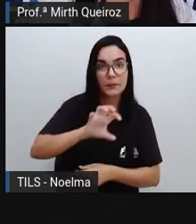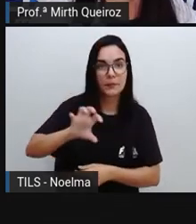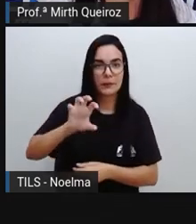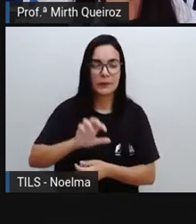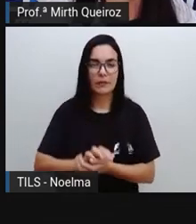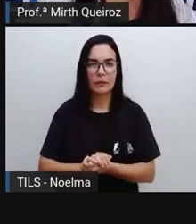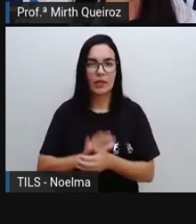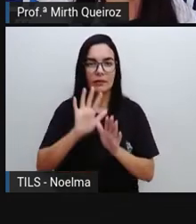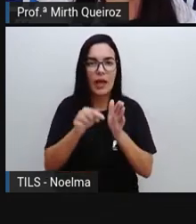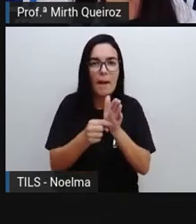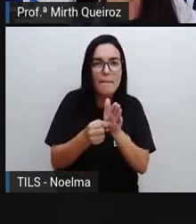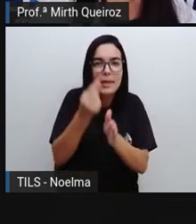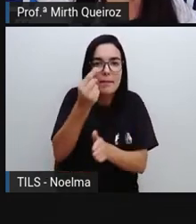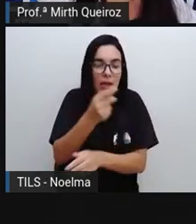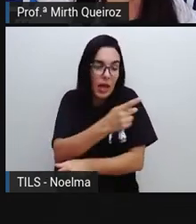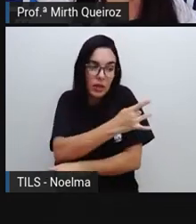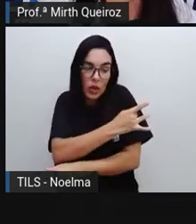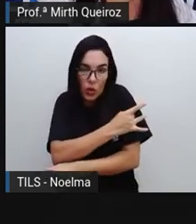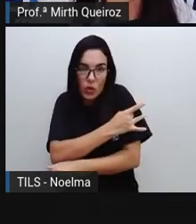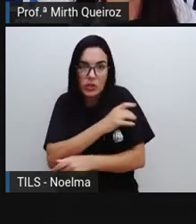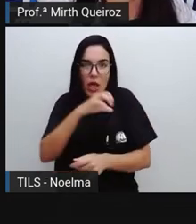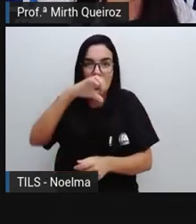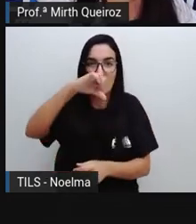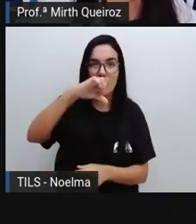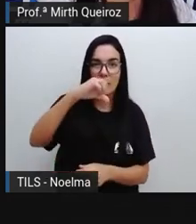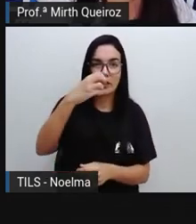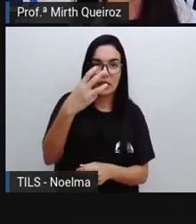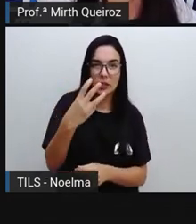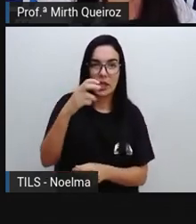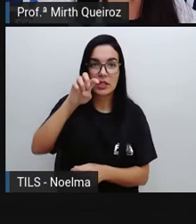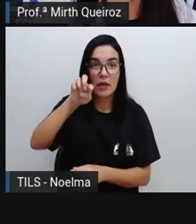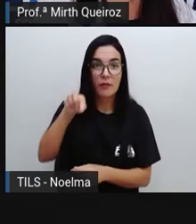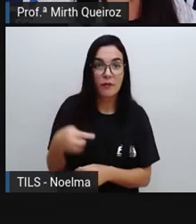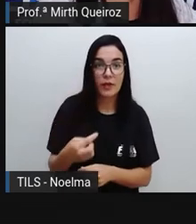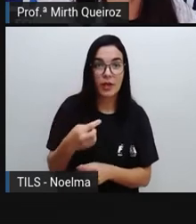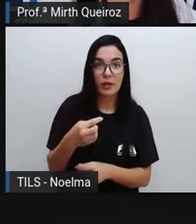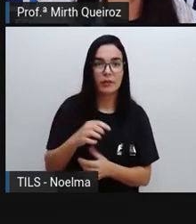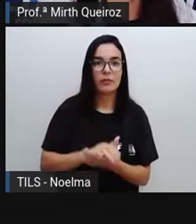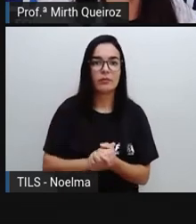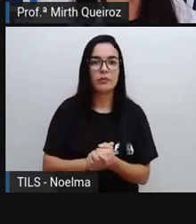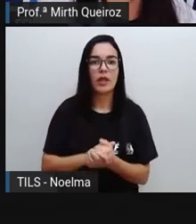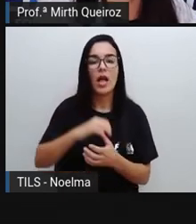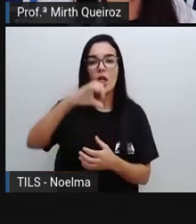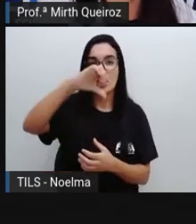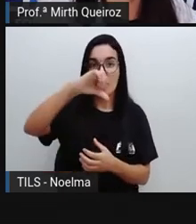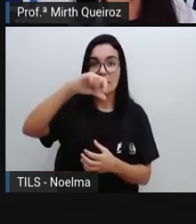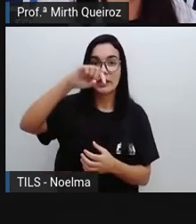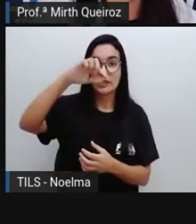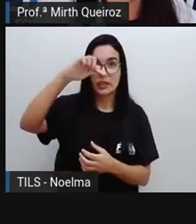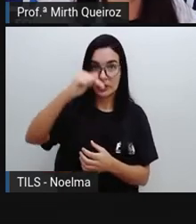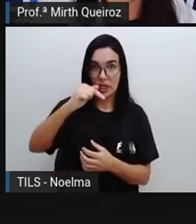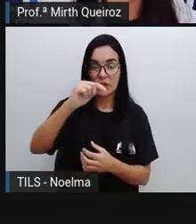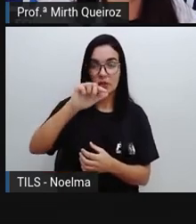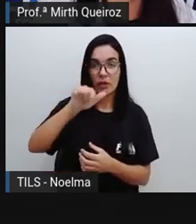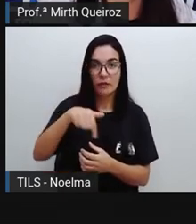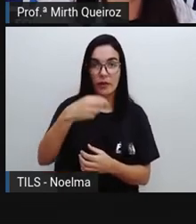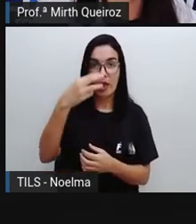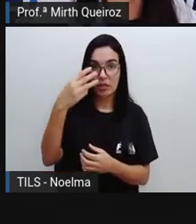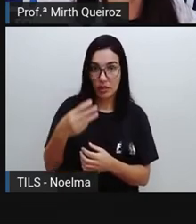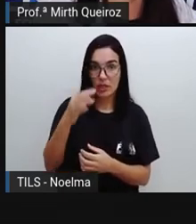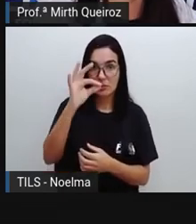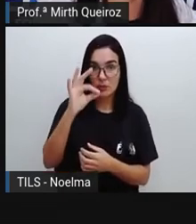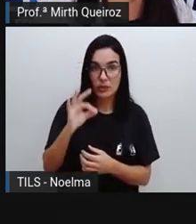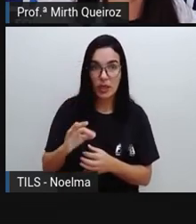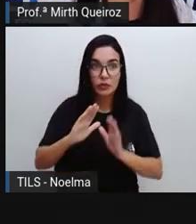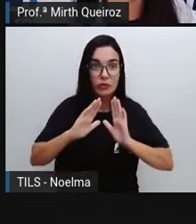primeira dose aí, 97,3% aí